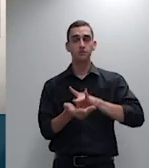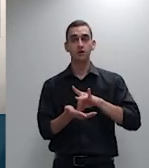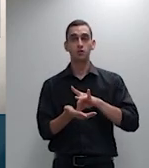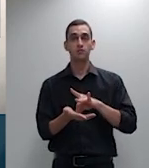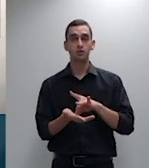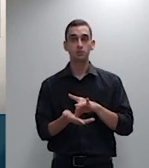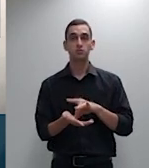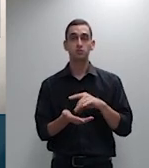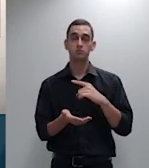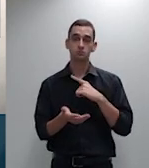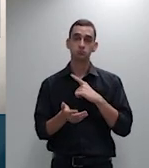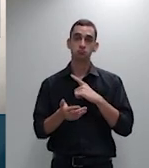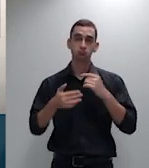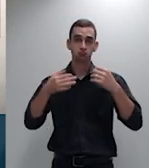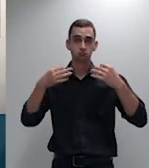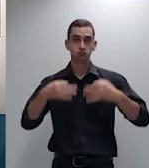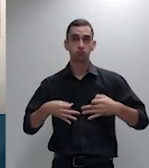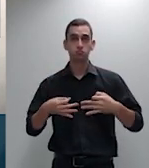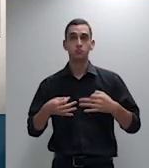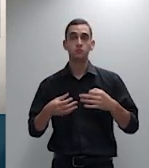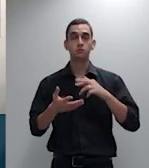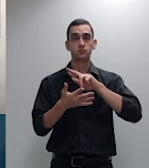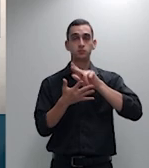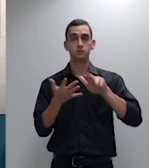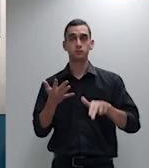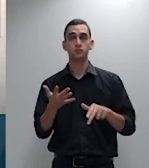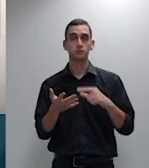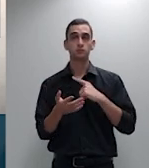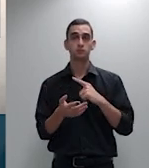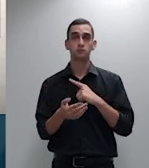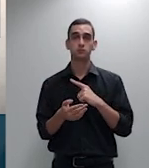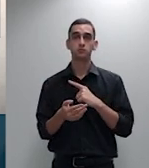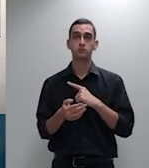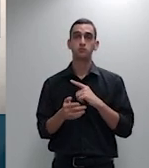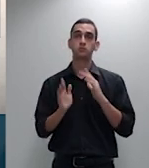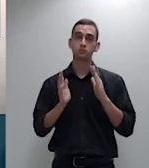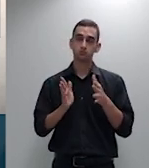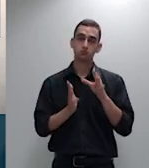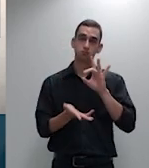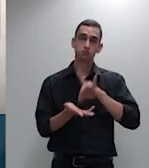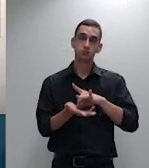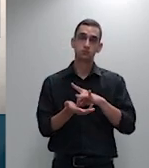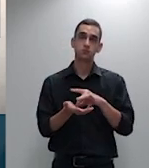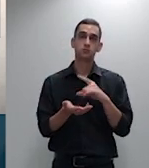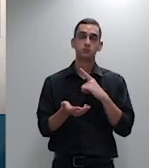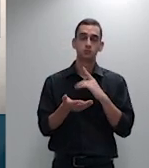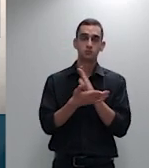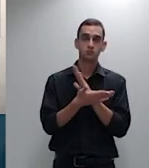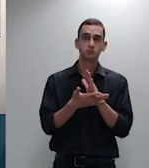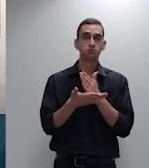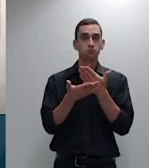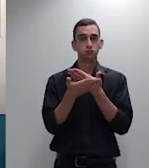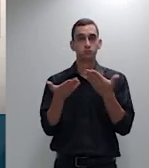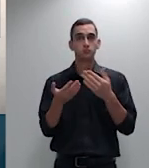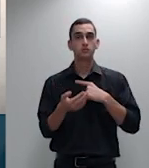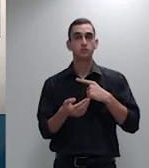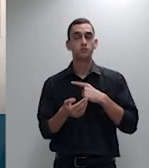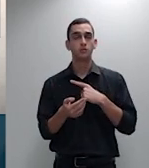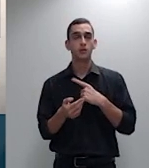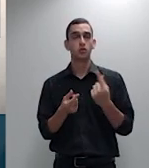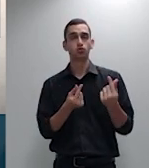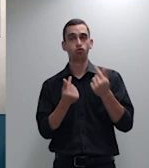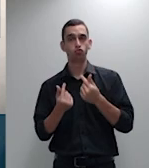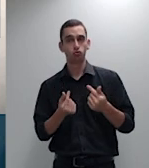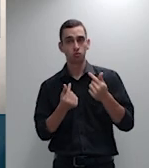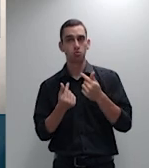jovens também não é verdade esses consumidores têm menos poder menos renda e portanto uma